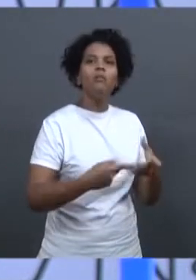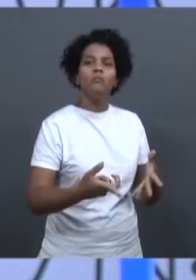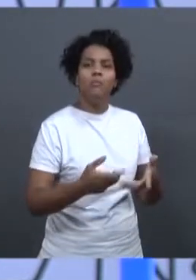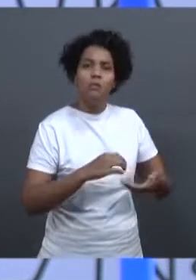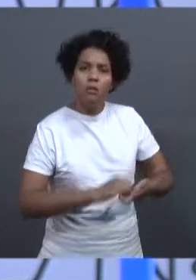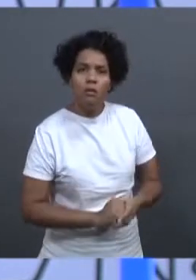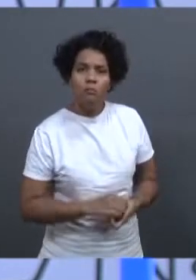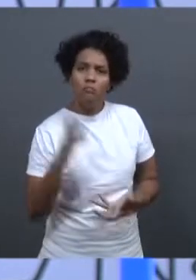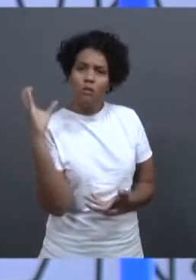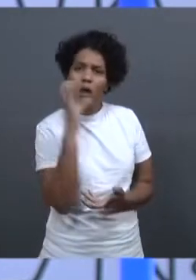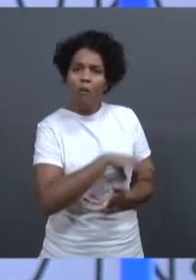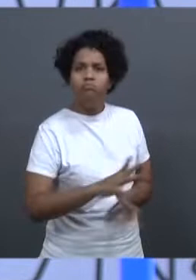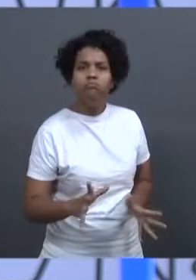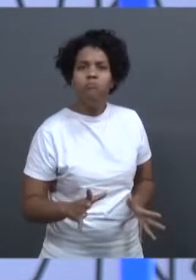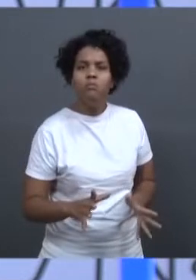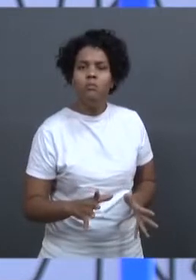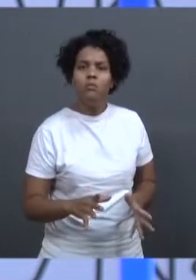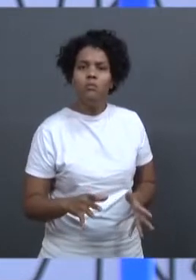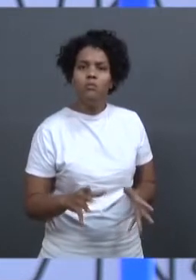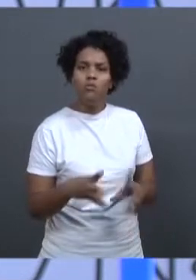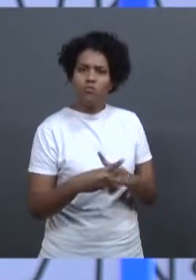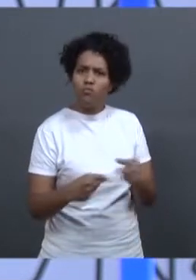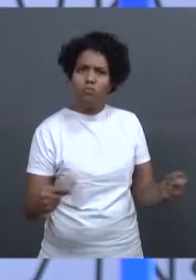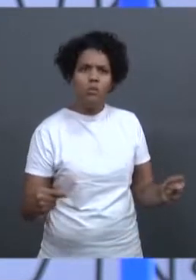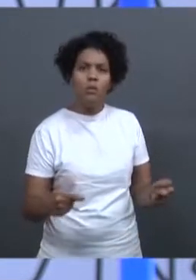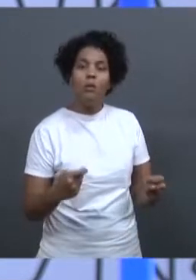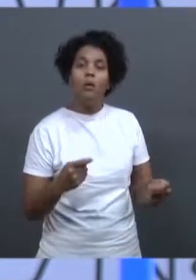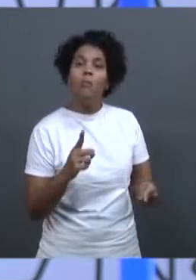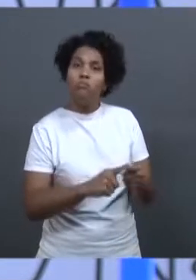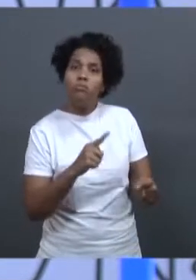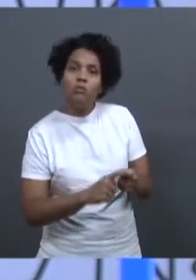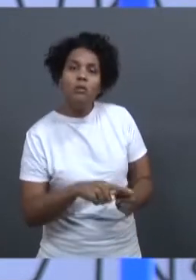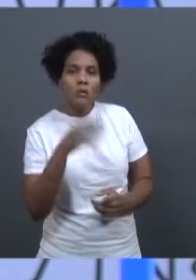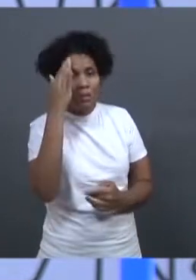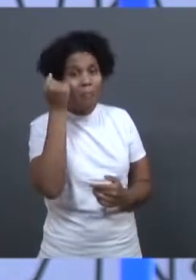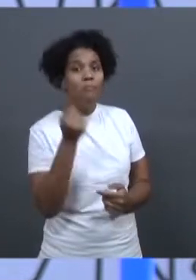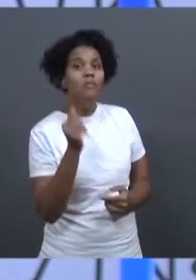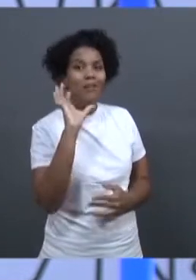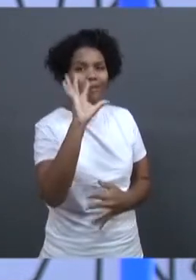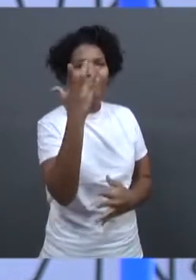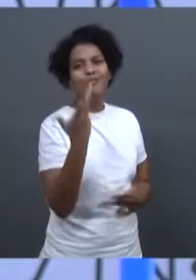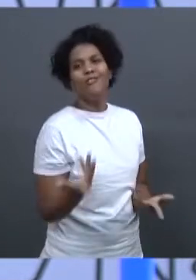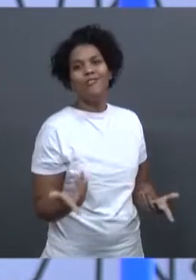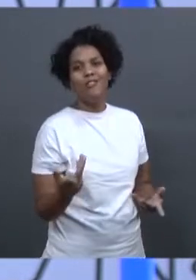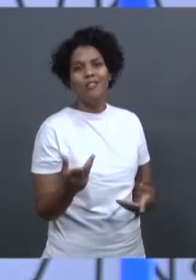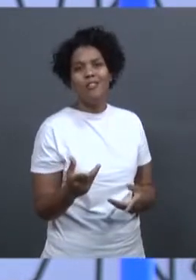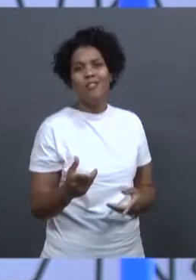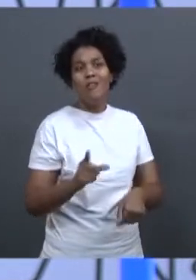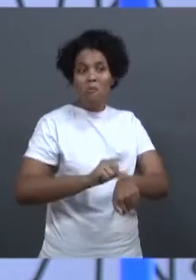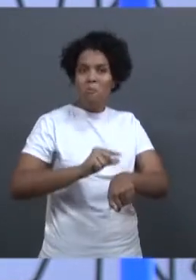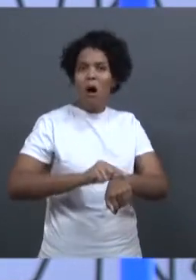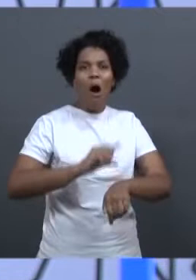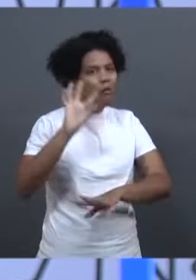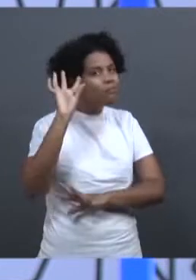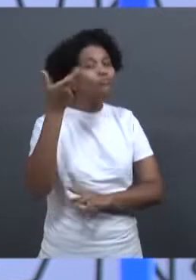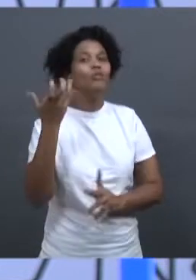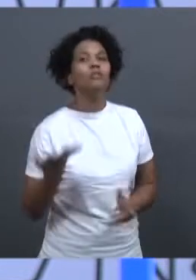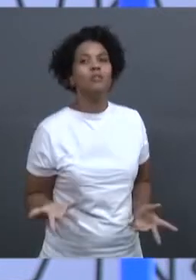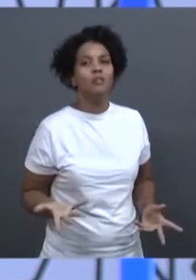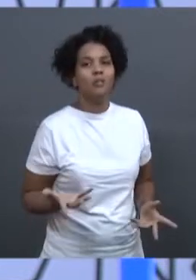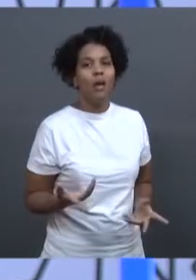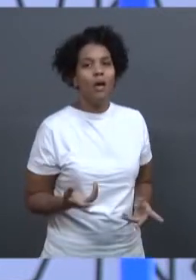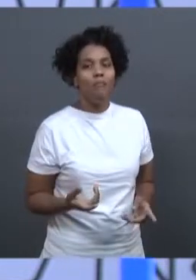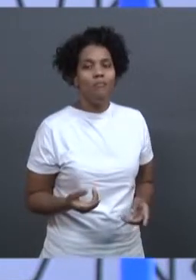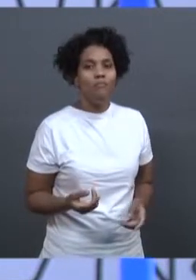efetiva, porque já era previsível que iria acontecer em algum momento. Inclusive, Mariana, antes do